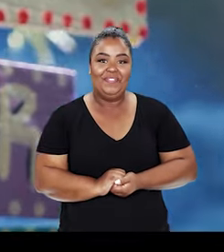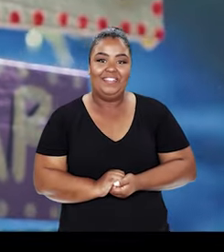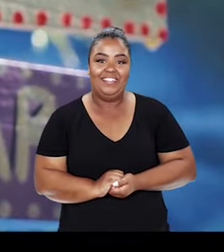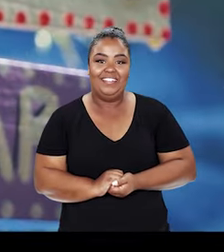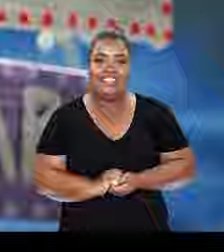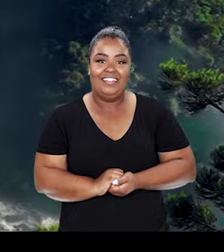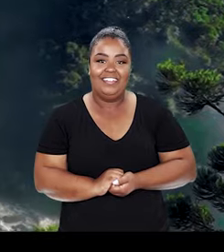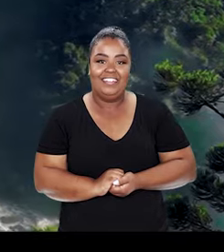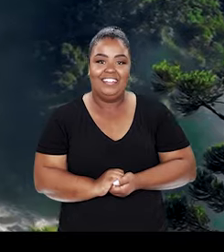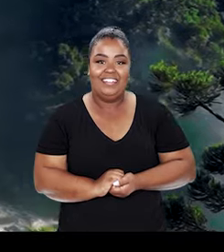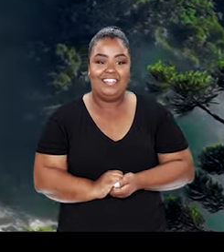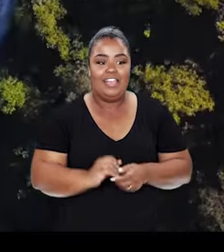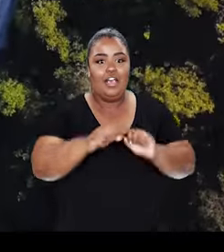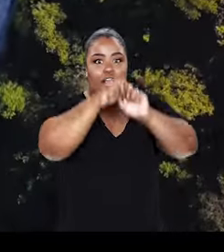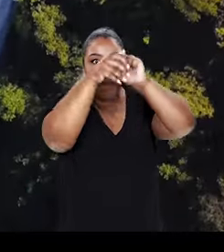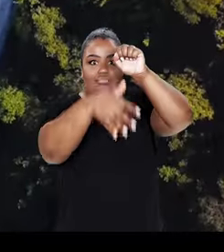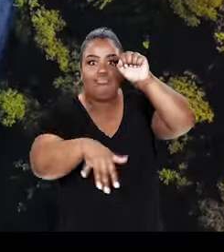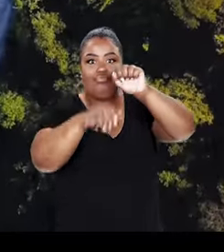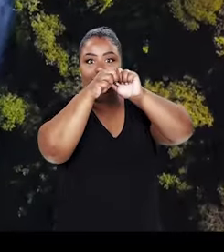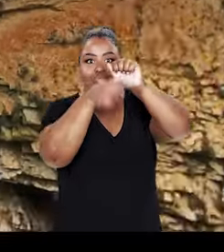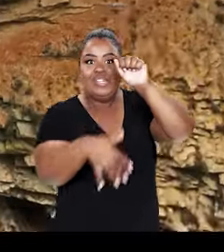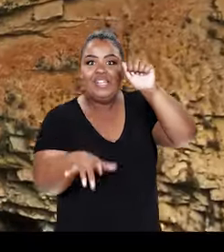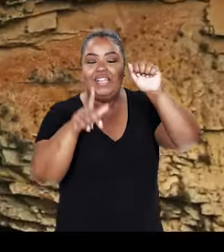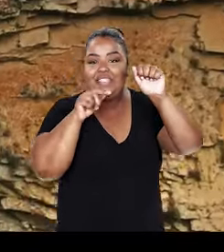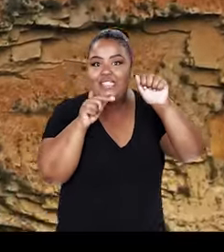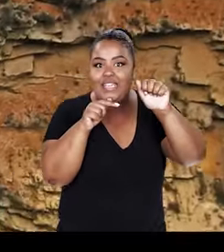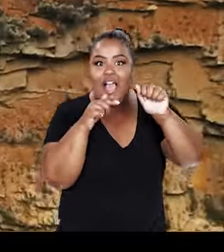E das cascatas incríveis.